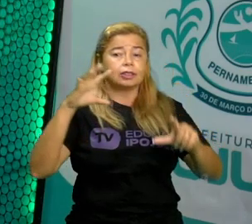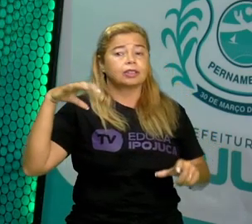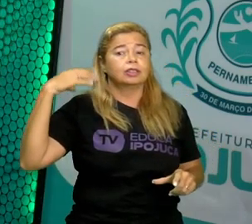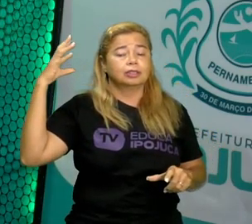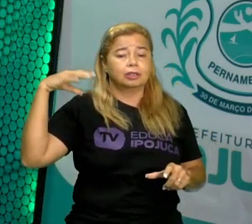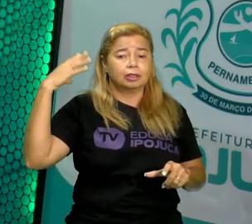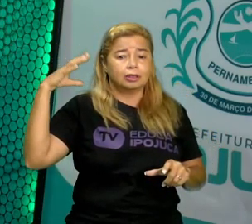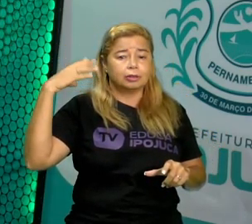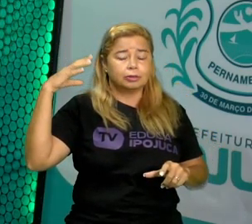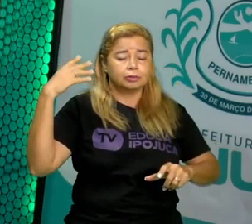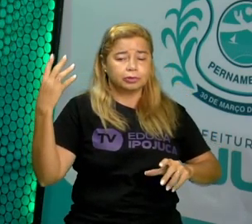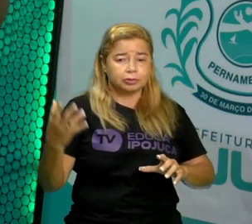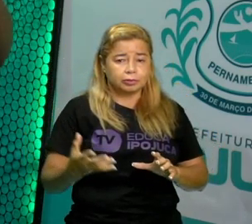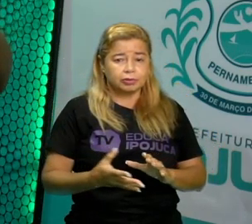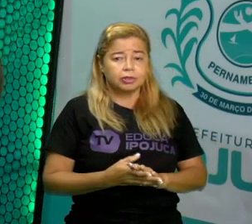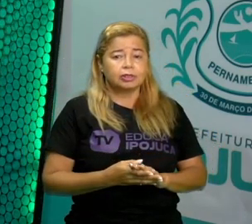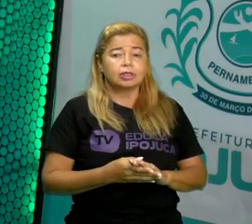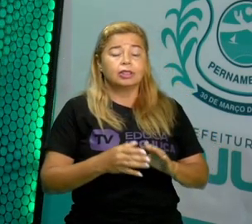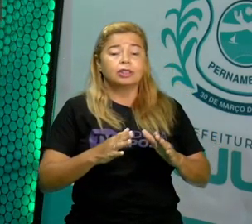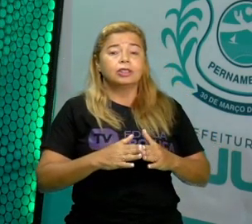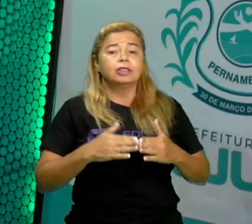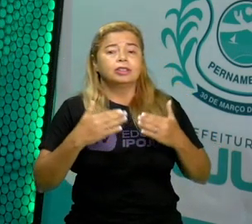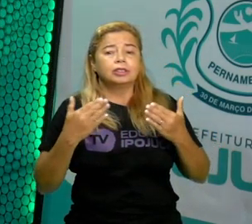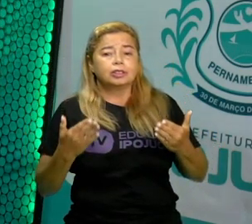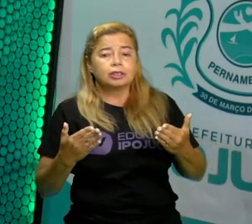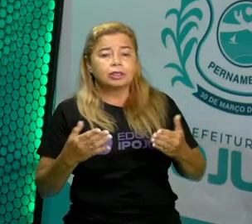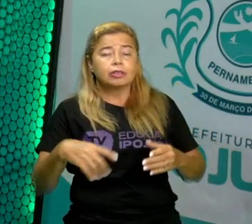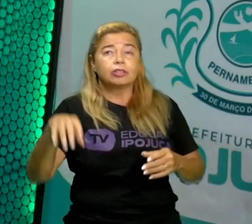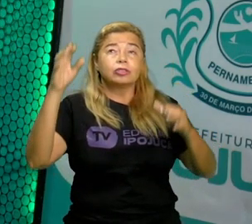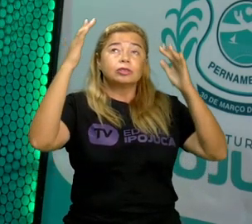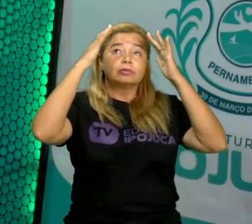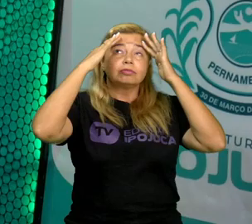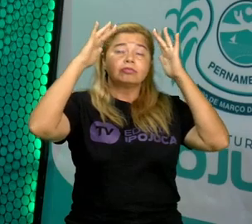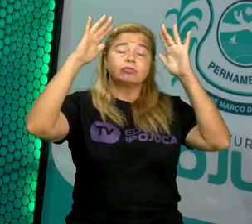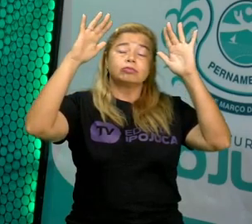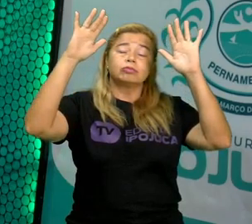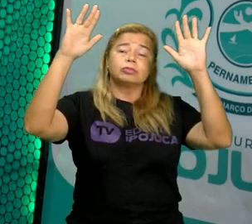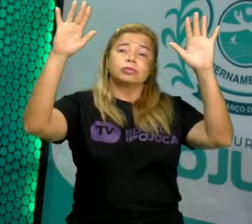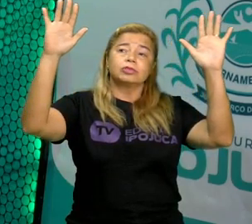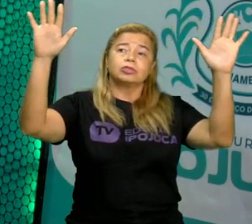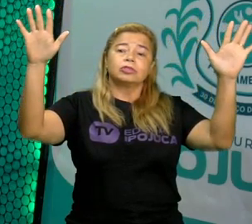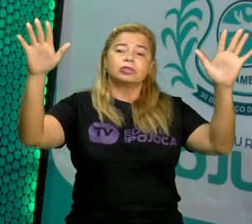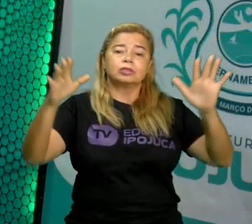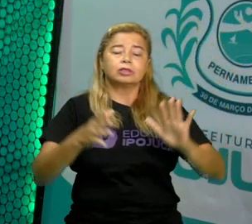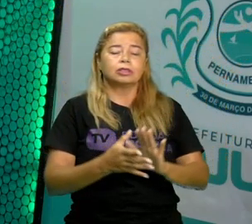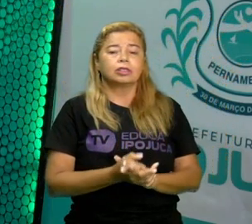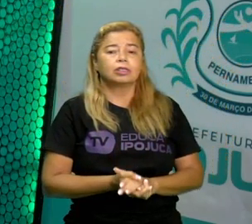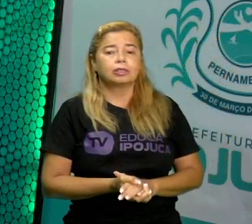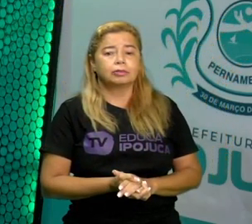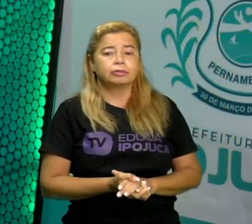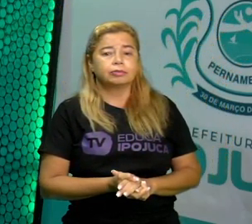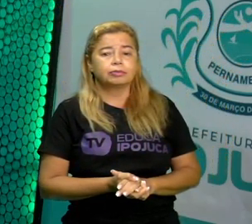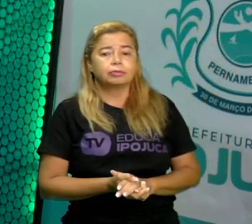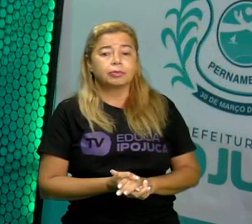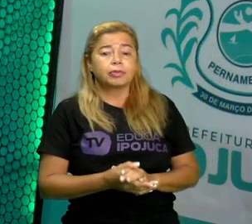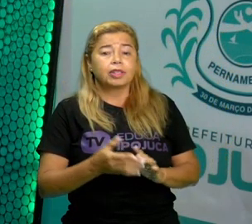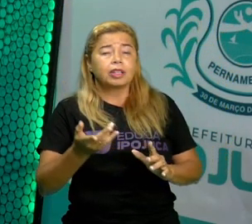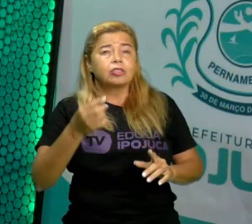dela mergulhamos na nossa imaginação e passamos a